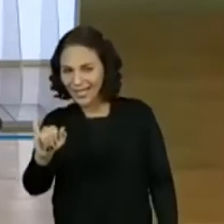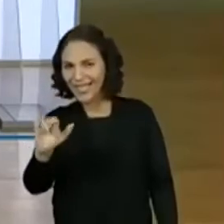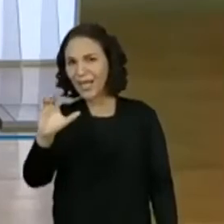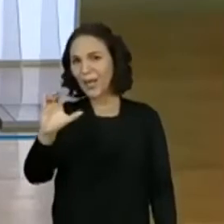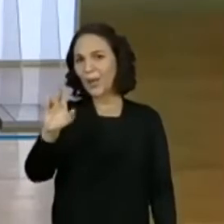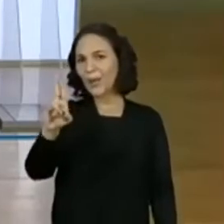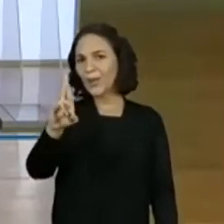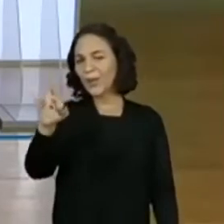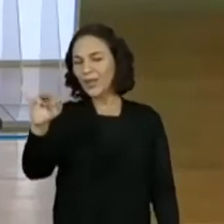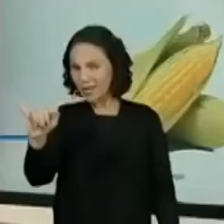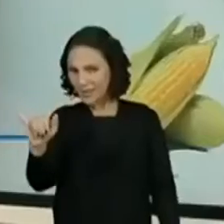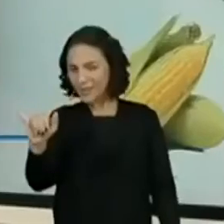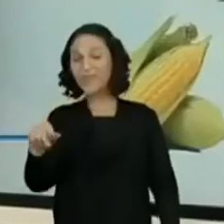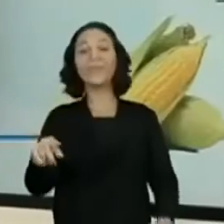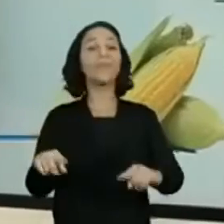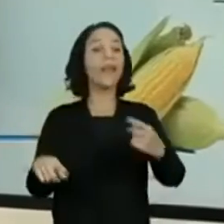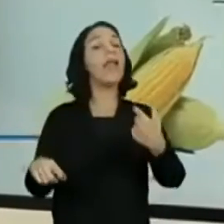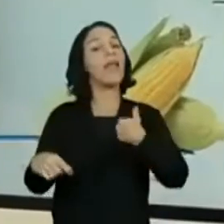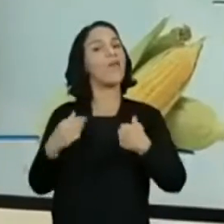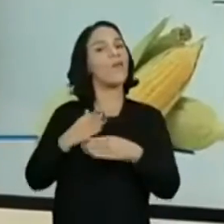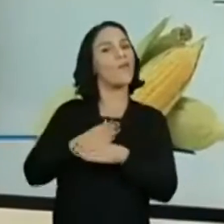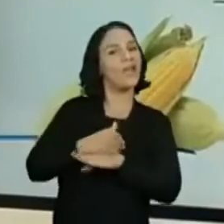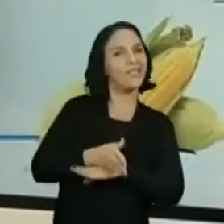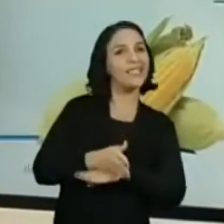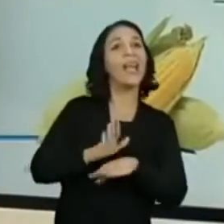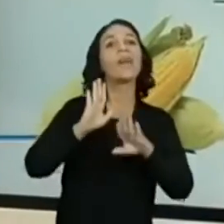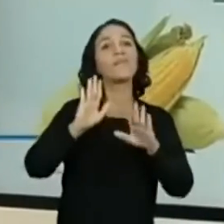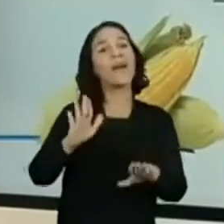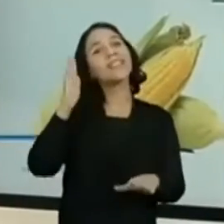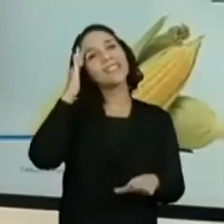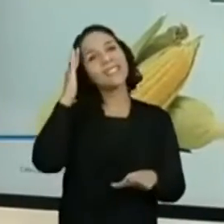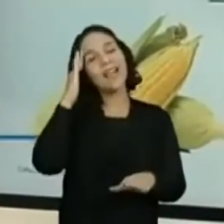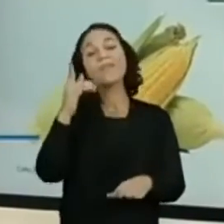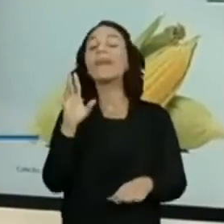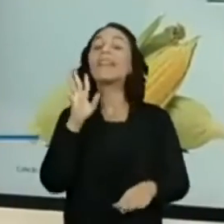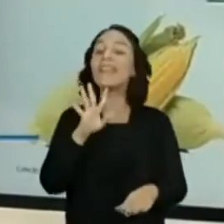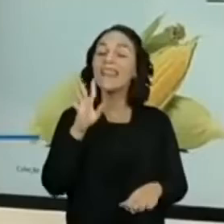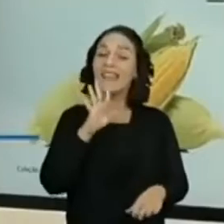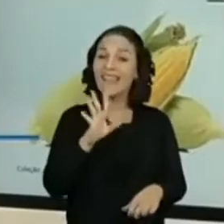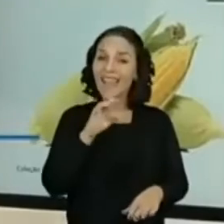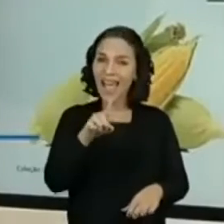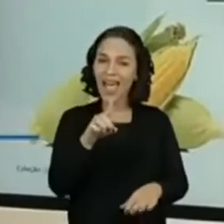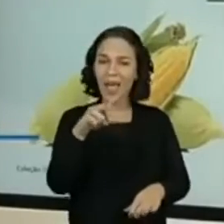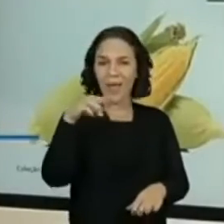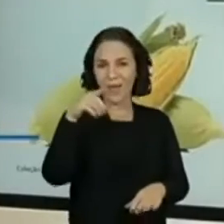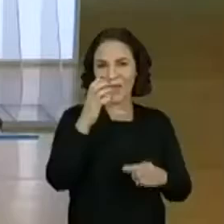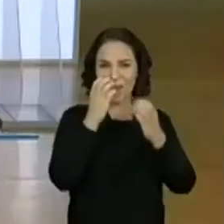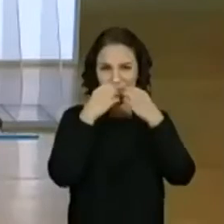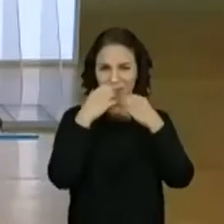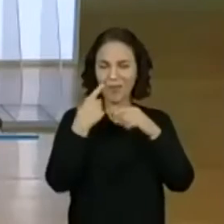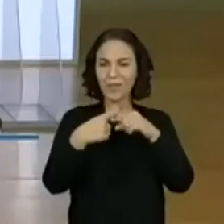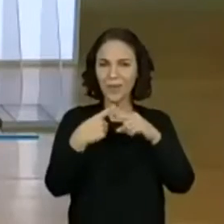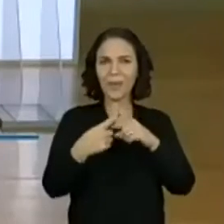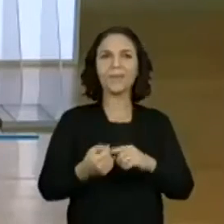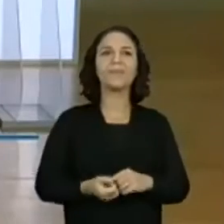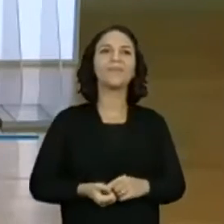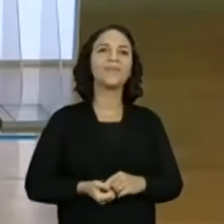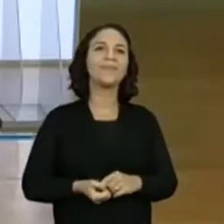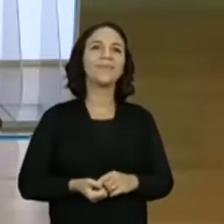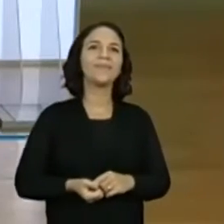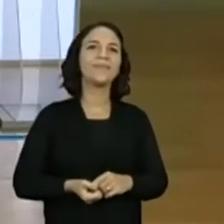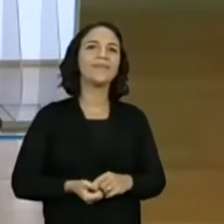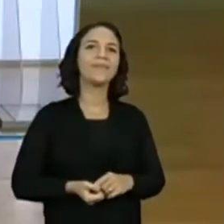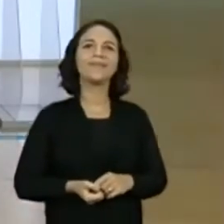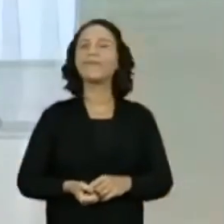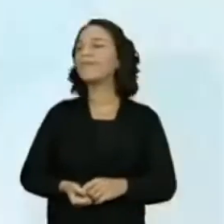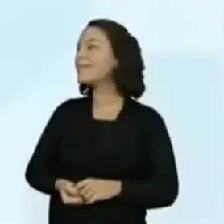Mas olha, a parte mais legal é fazer com milho, sabe, ProJoyce? Sabe por quê? Deixa eu passar aqui mais uma. Olha